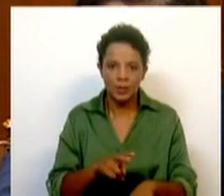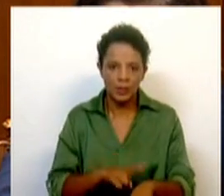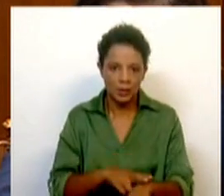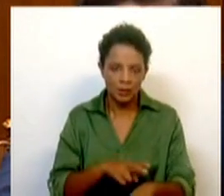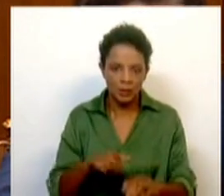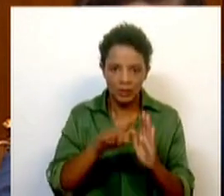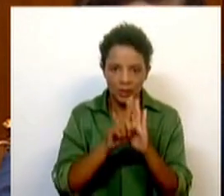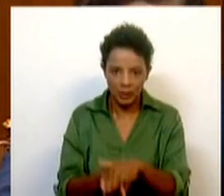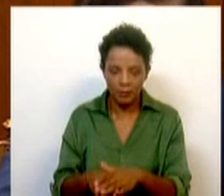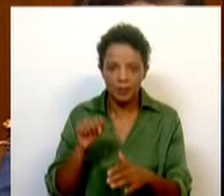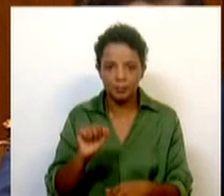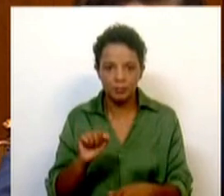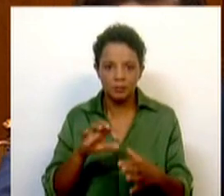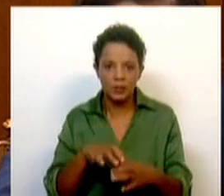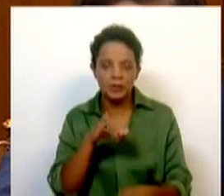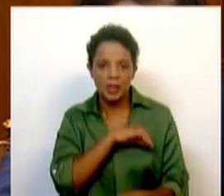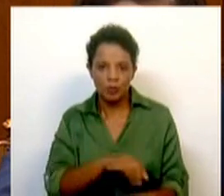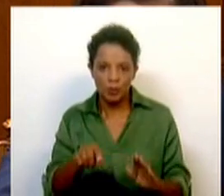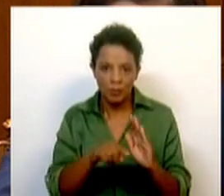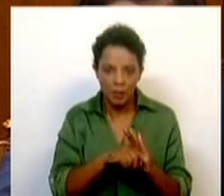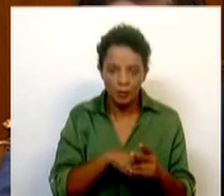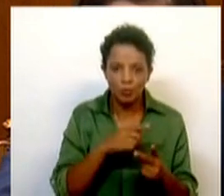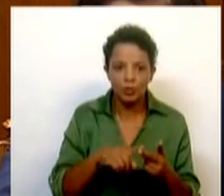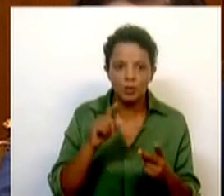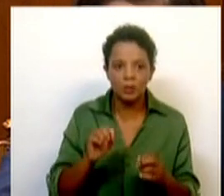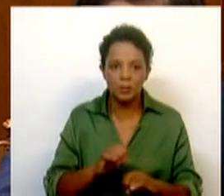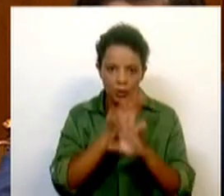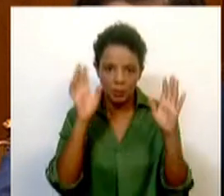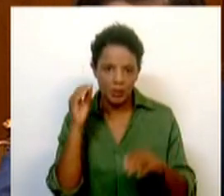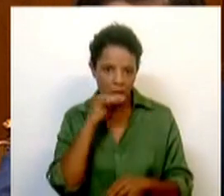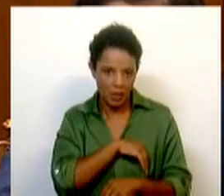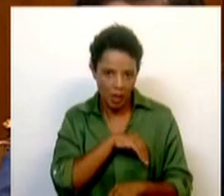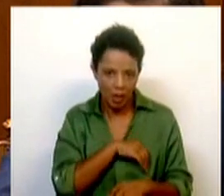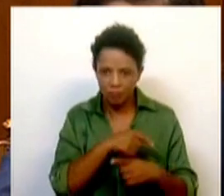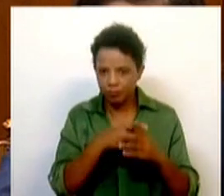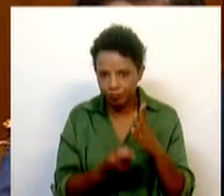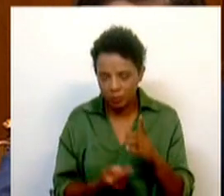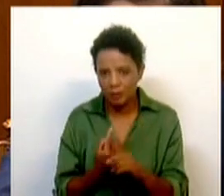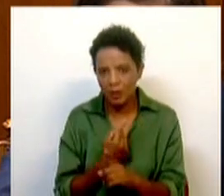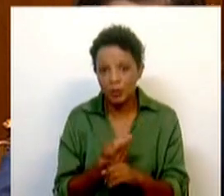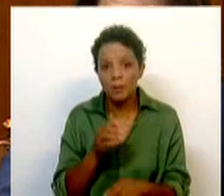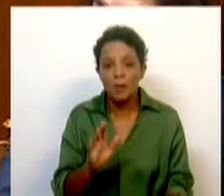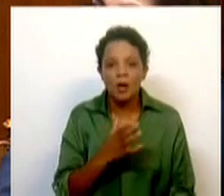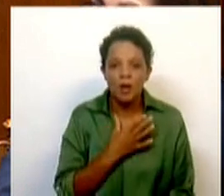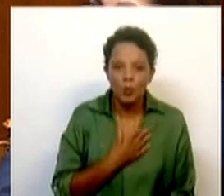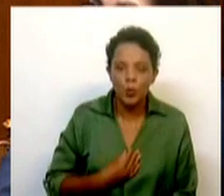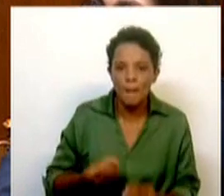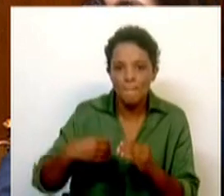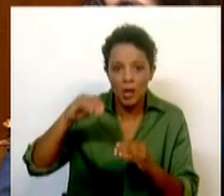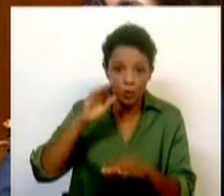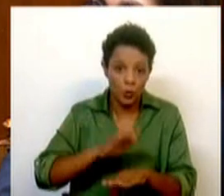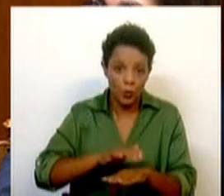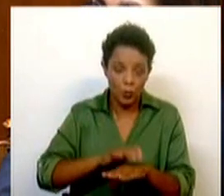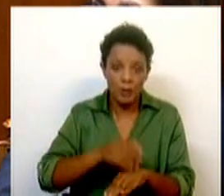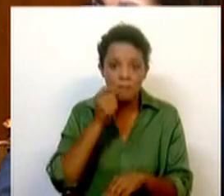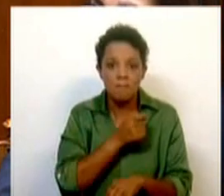sobre salários mínimos, sobre transparência salarial, enfim, com várias iniciativas, mas gostaríamos de ter ido mais longe. Por isso